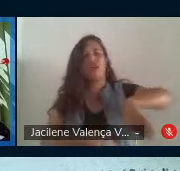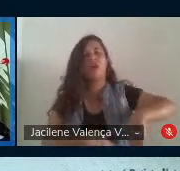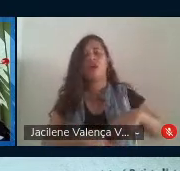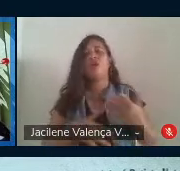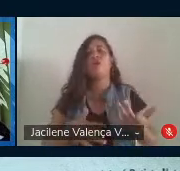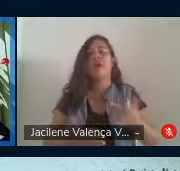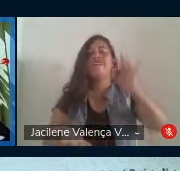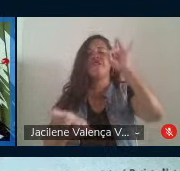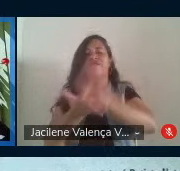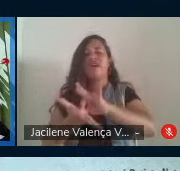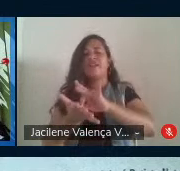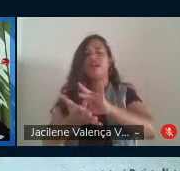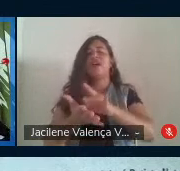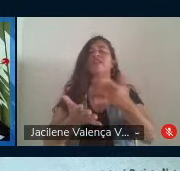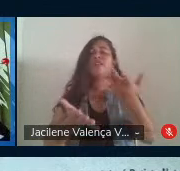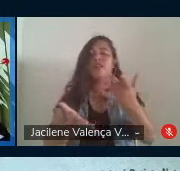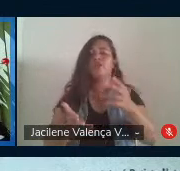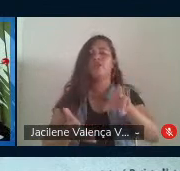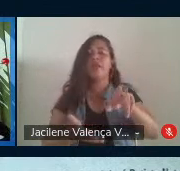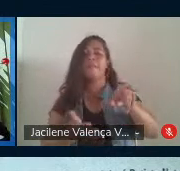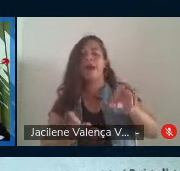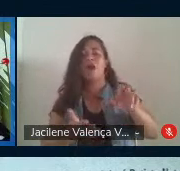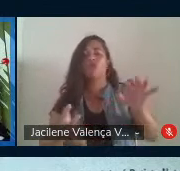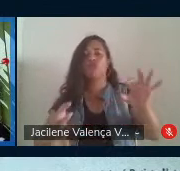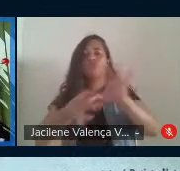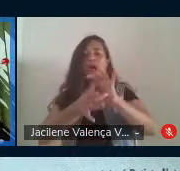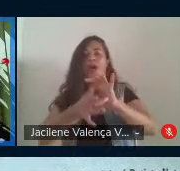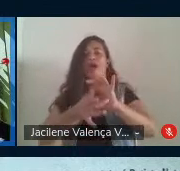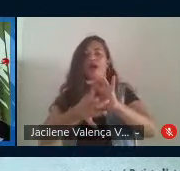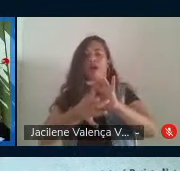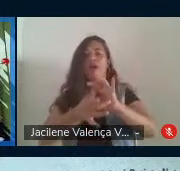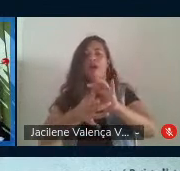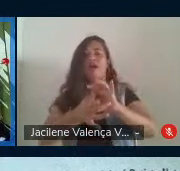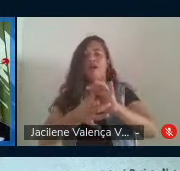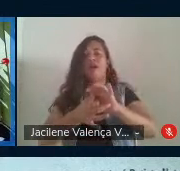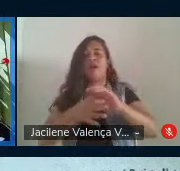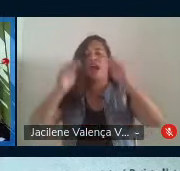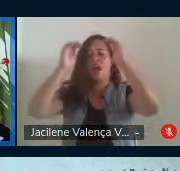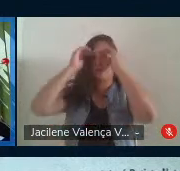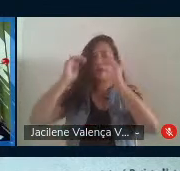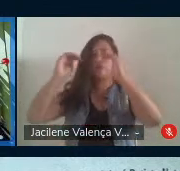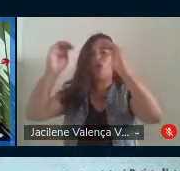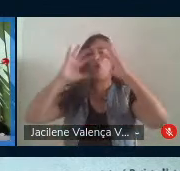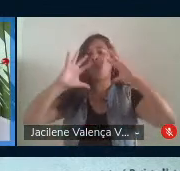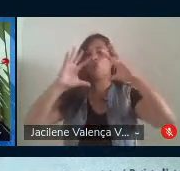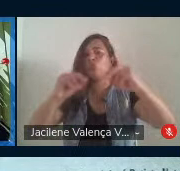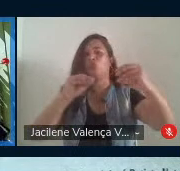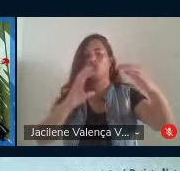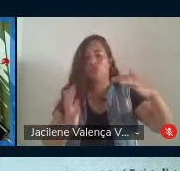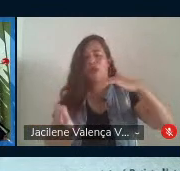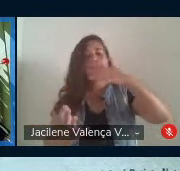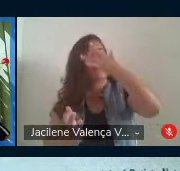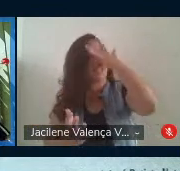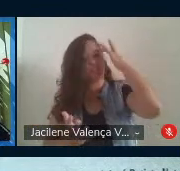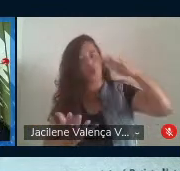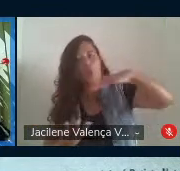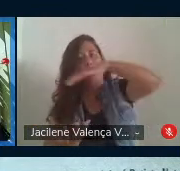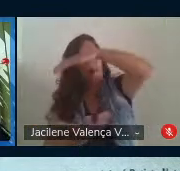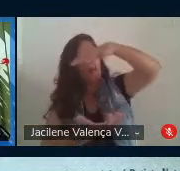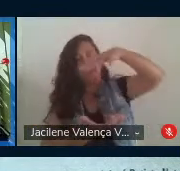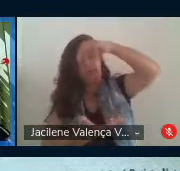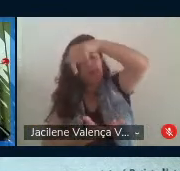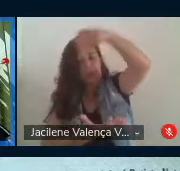humanizando-se em conexão respeitosa com todos os seres do planeta. Muito obrigada,